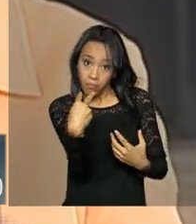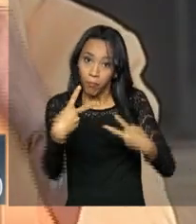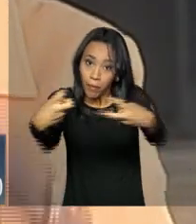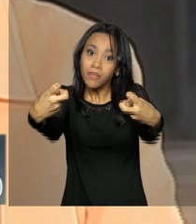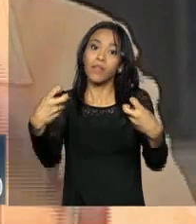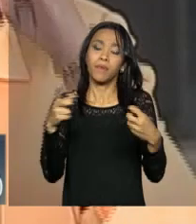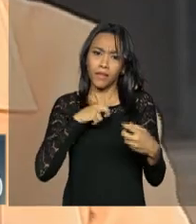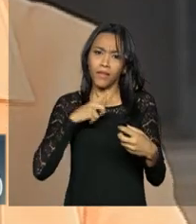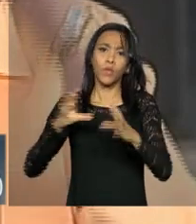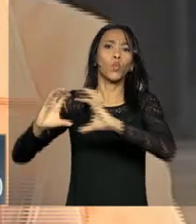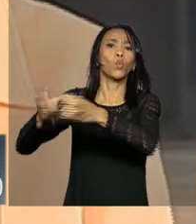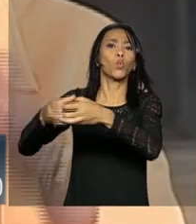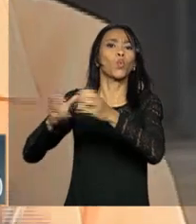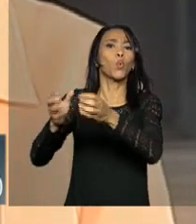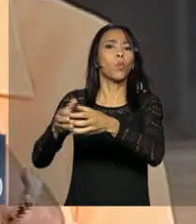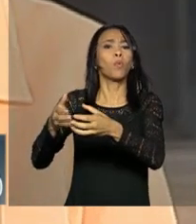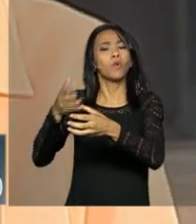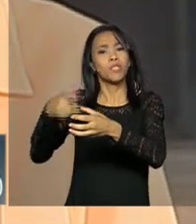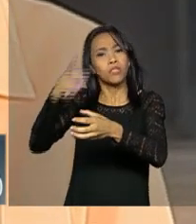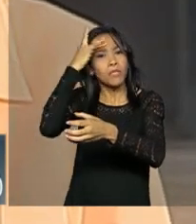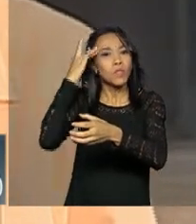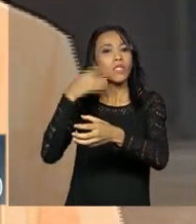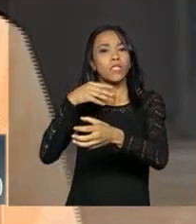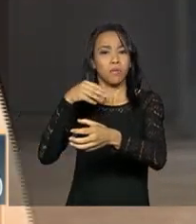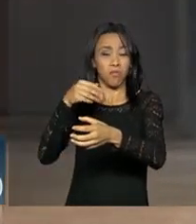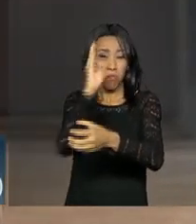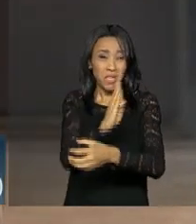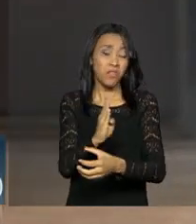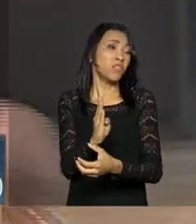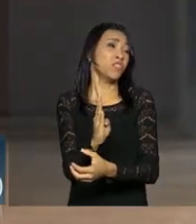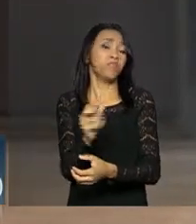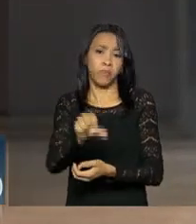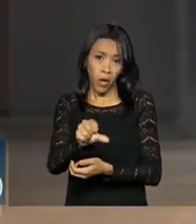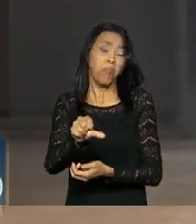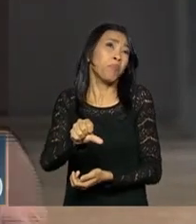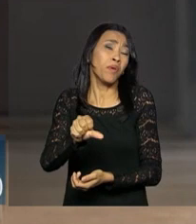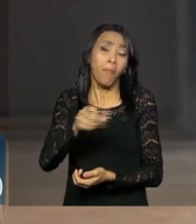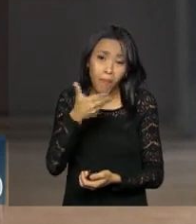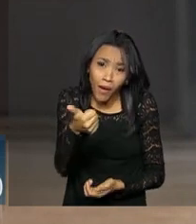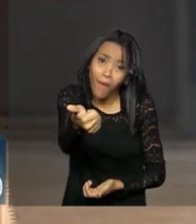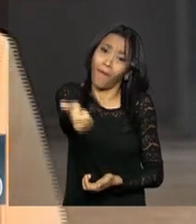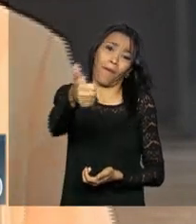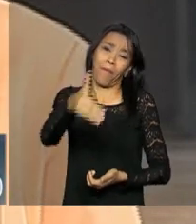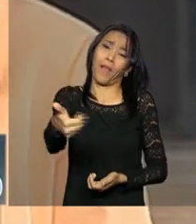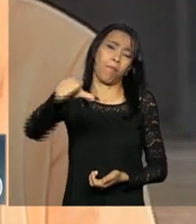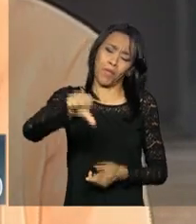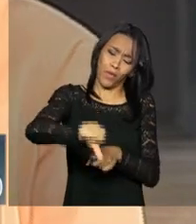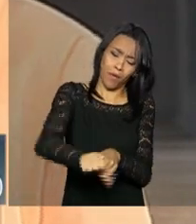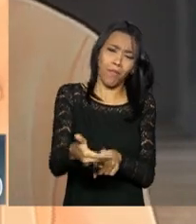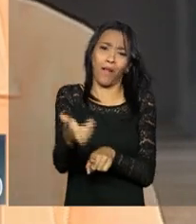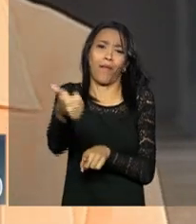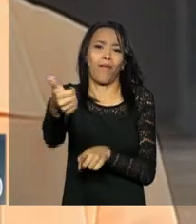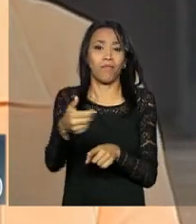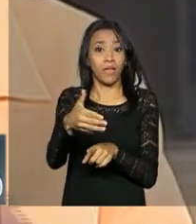tem um pessoal que torce para o quanto pior melhor. Quanto pior para nós todos, para a população brasileira, quanto melhor